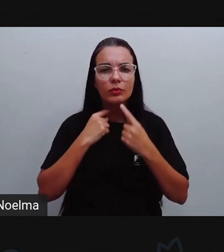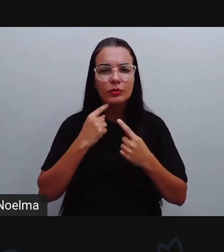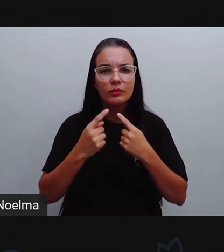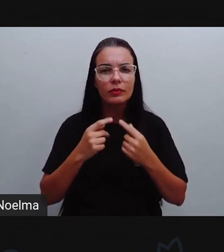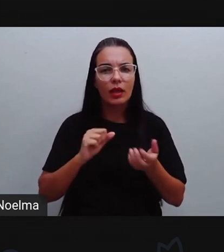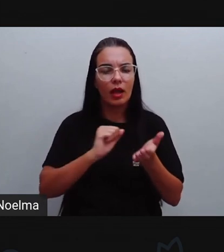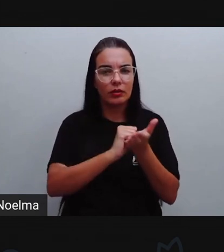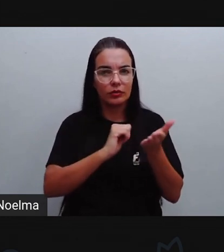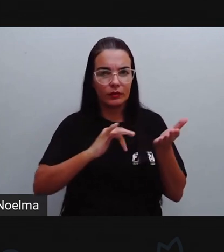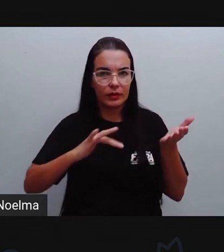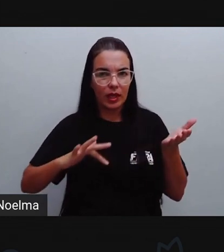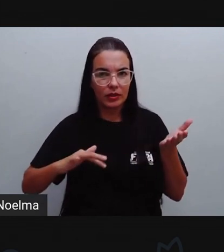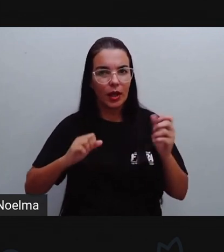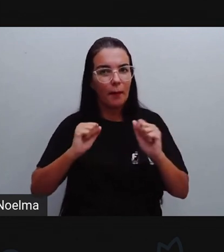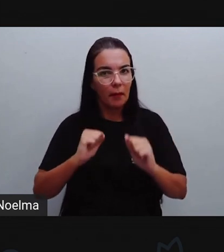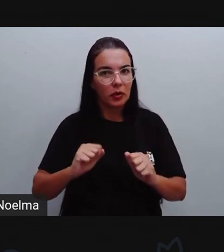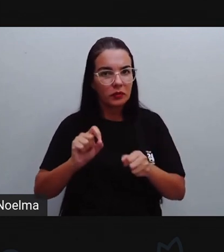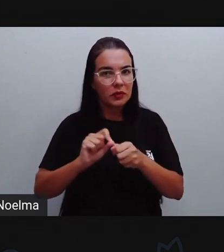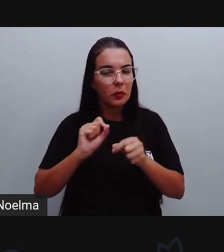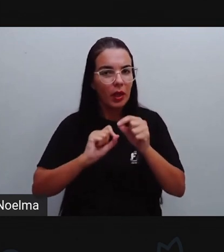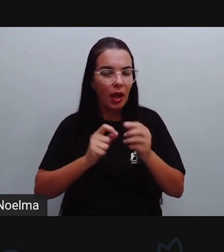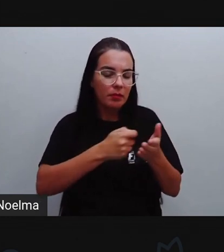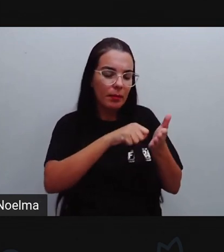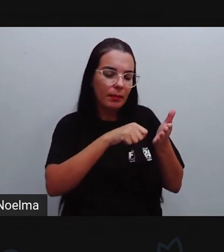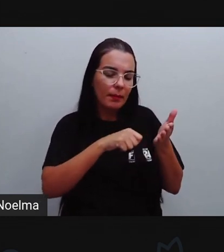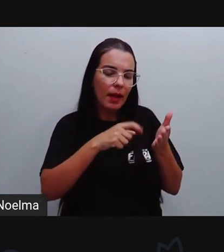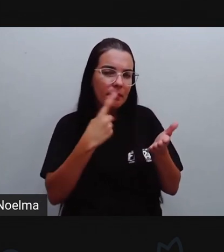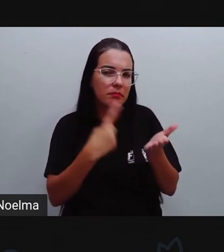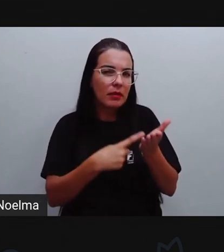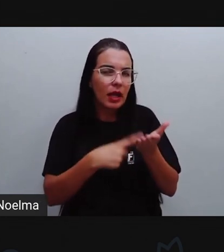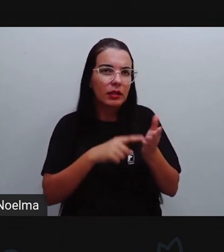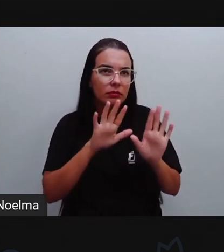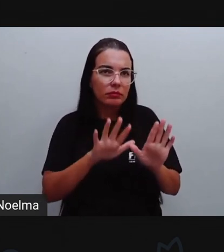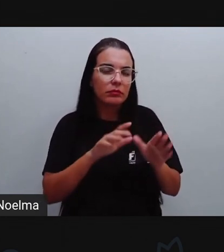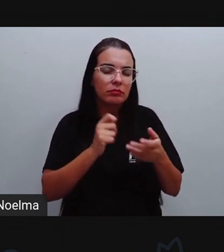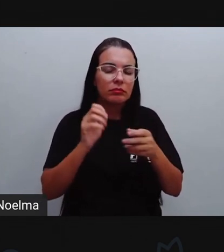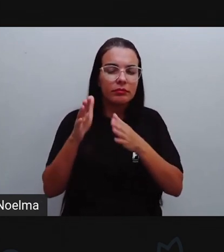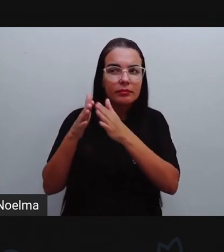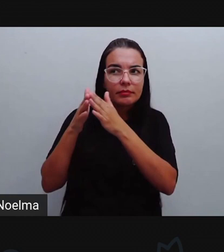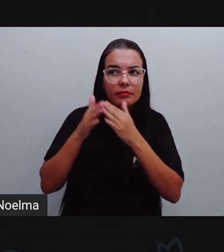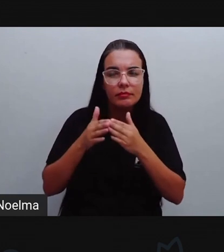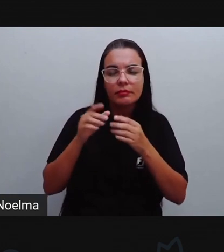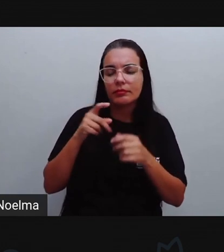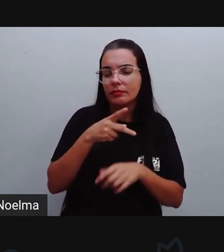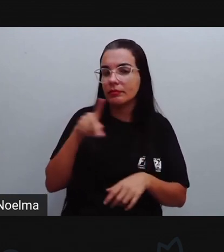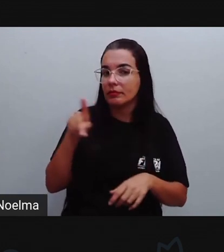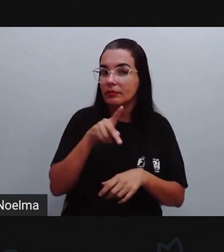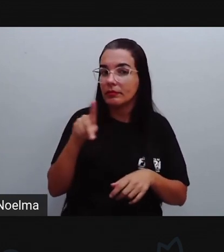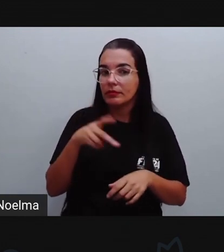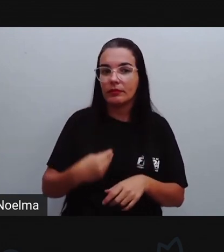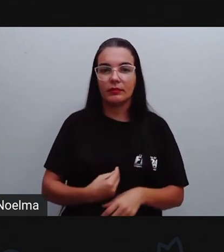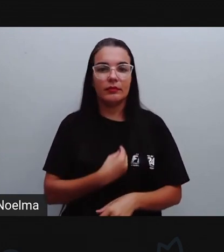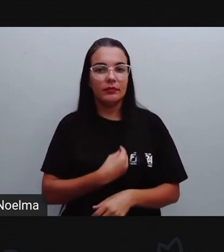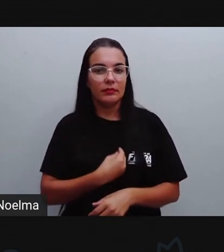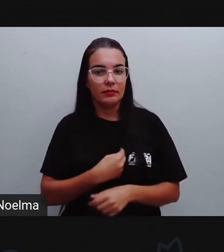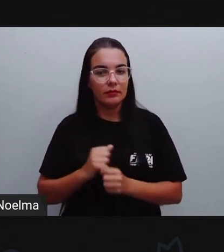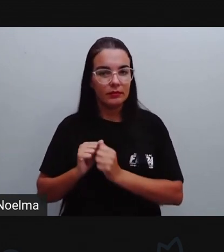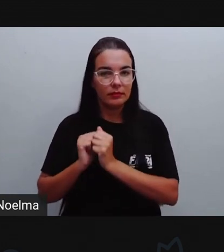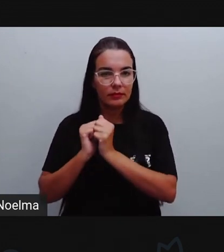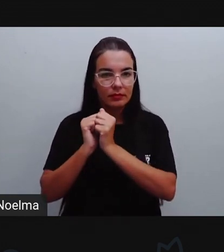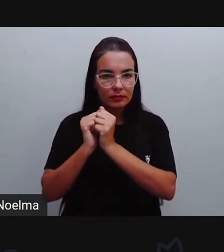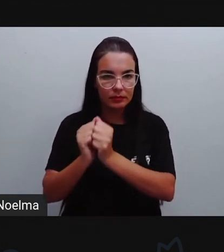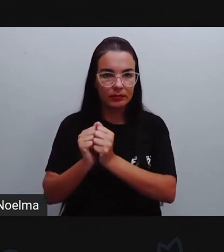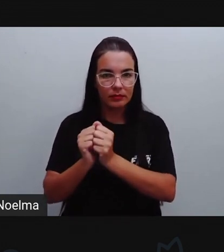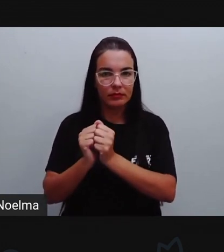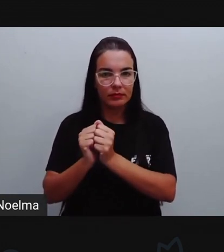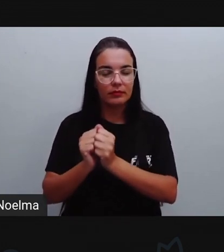atividade, coloca uma observação no seu caderno, coloca uma observação lá na própria atividade, para quando vocês estiverem no momento presencial com o